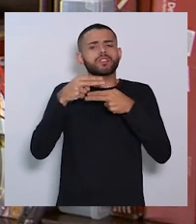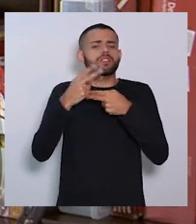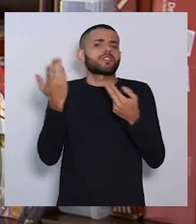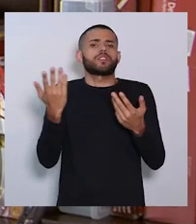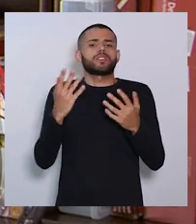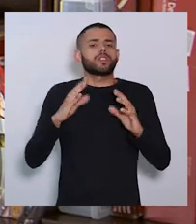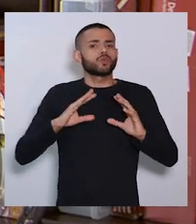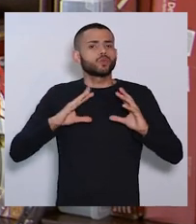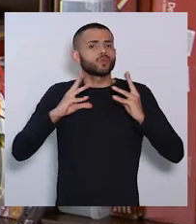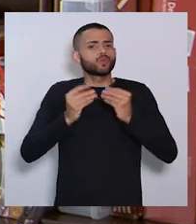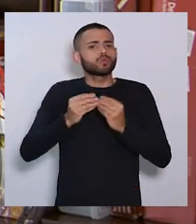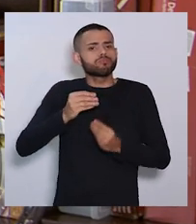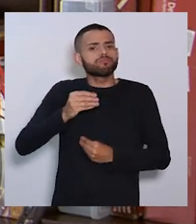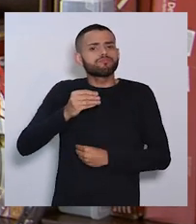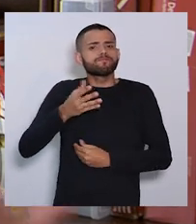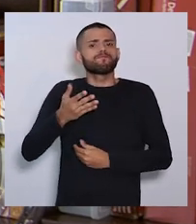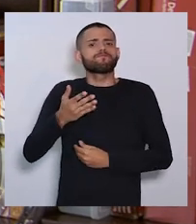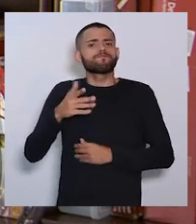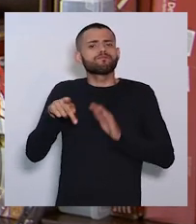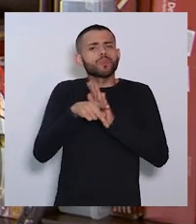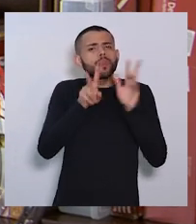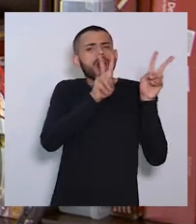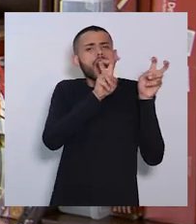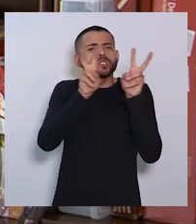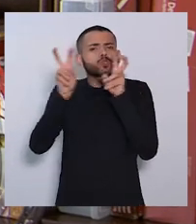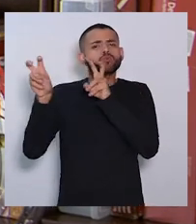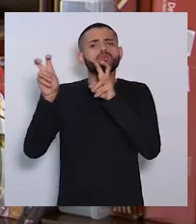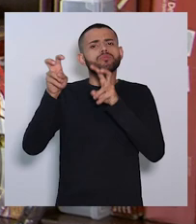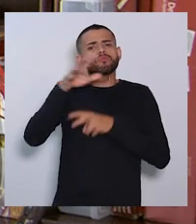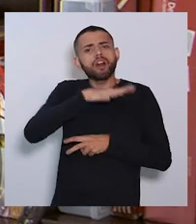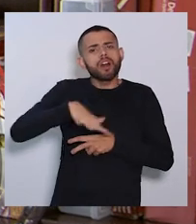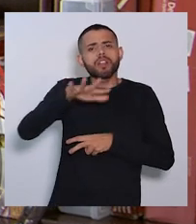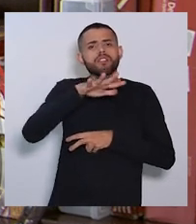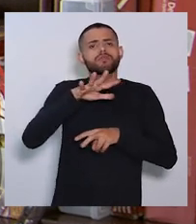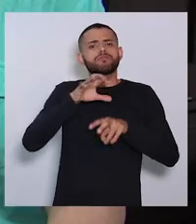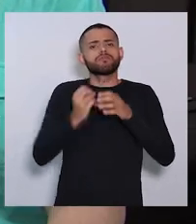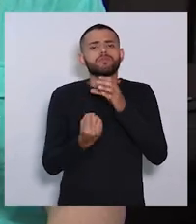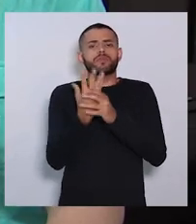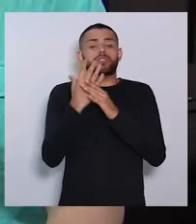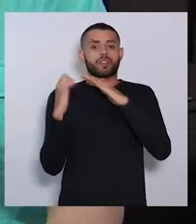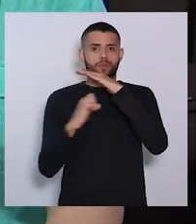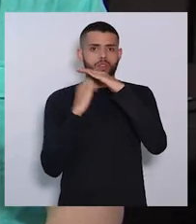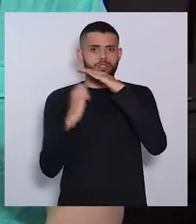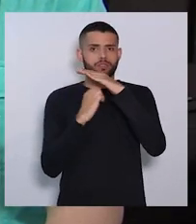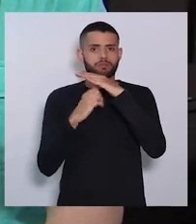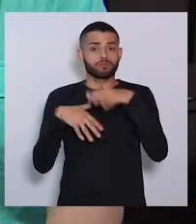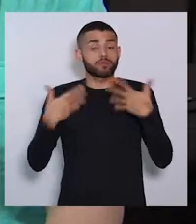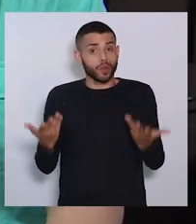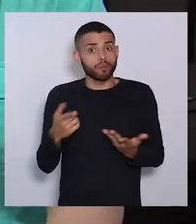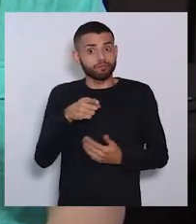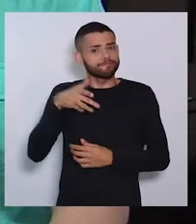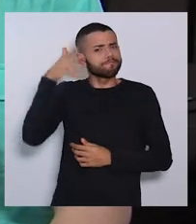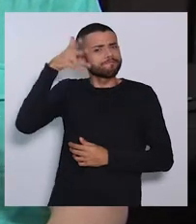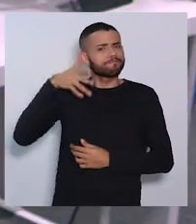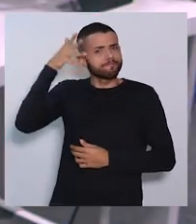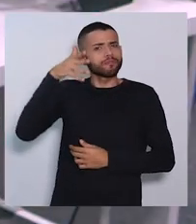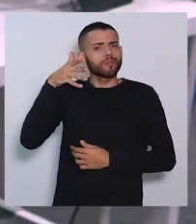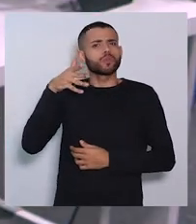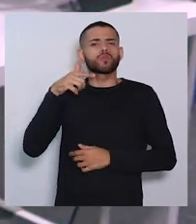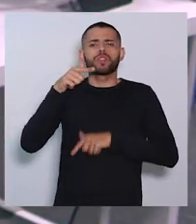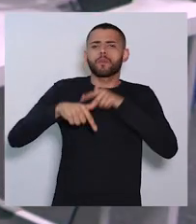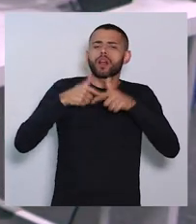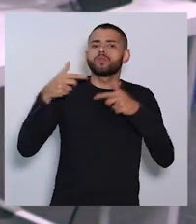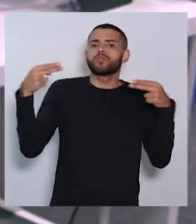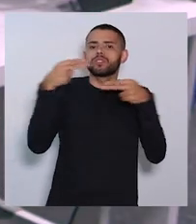questão de assuntos relacionados à formação da empresa. São depoimentos como esses que fazem o